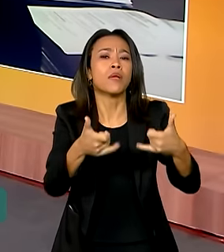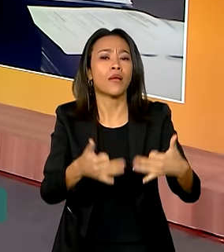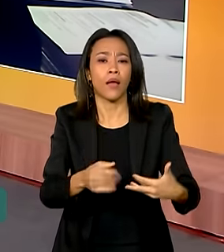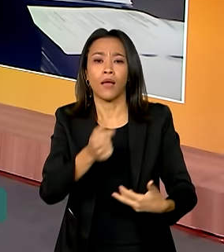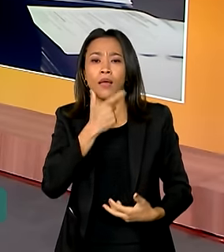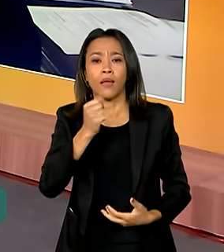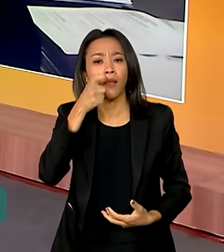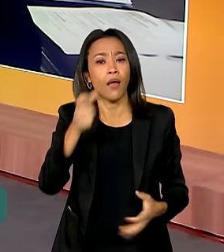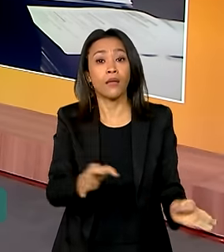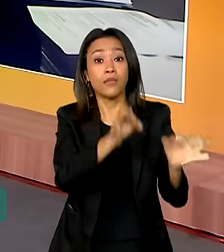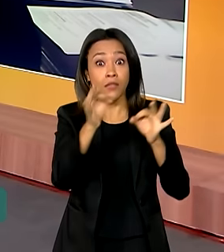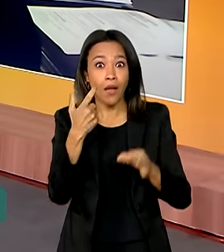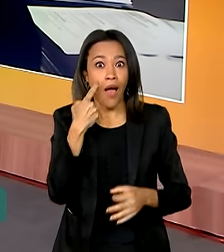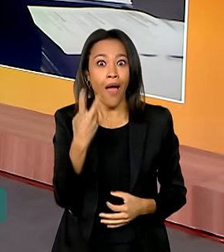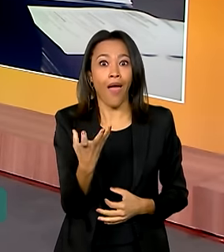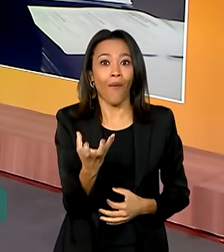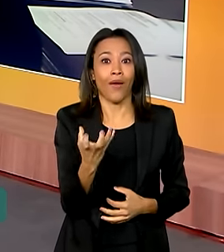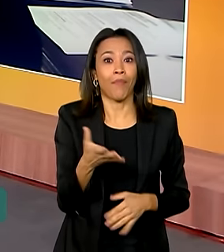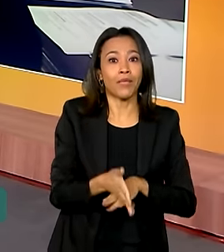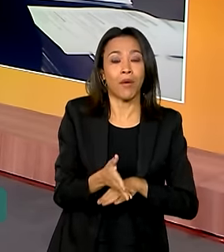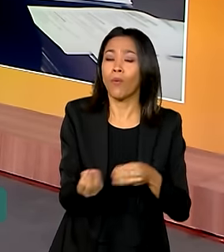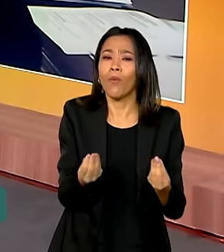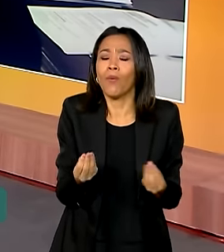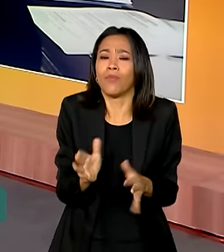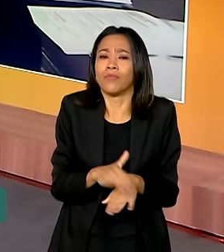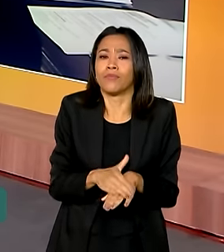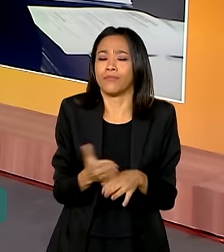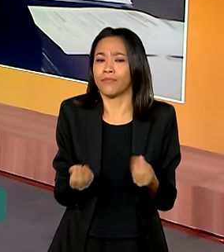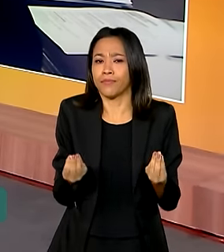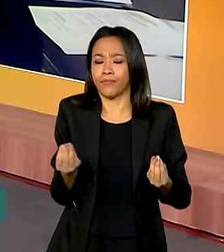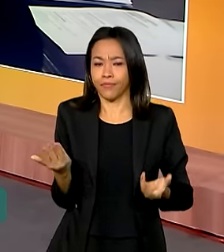ouvindo e se interessou em contribuir. Como é que pode fazer?